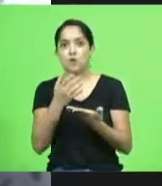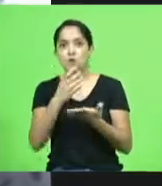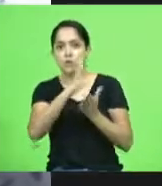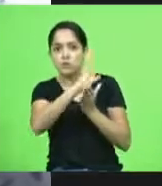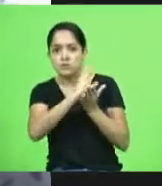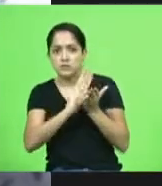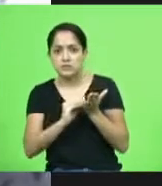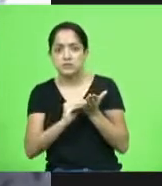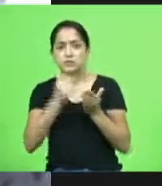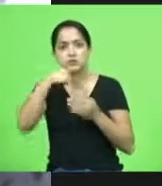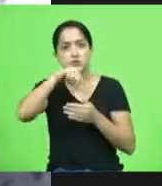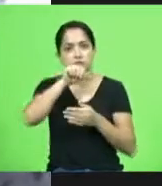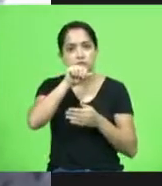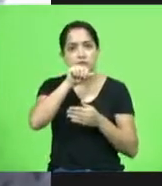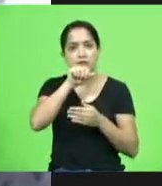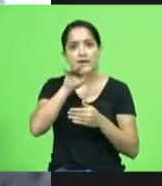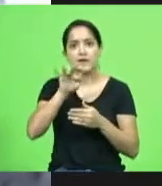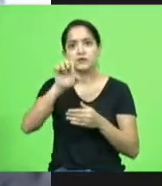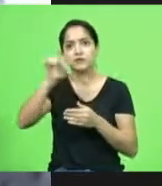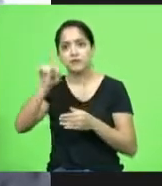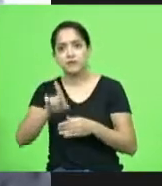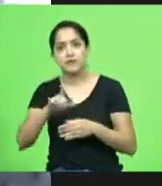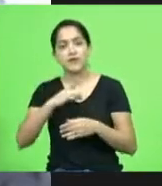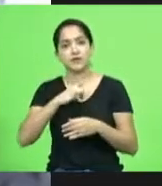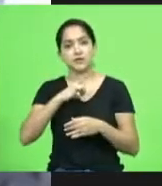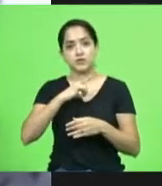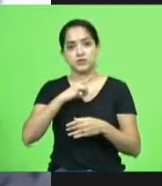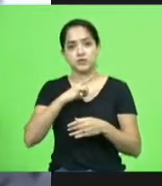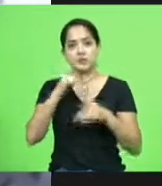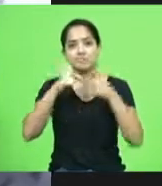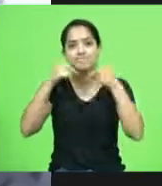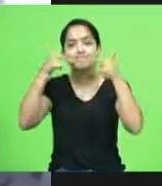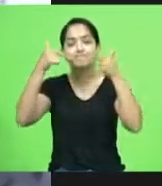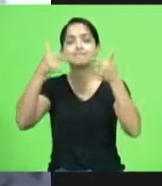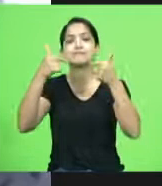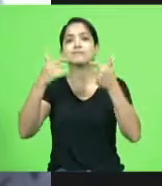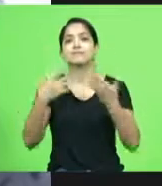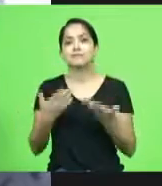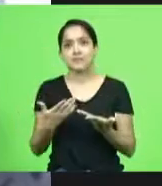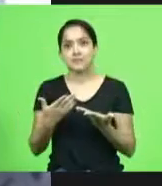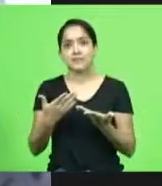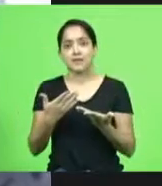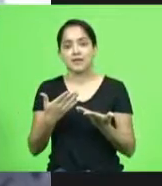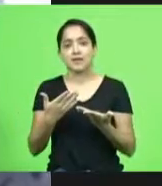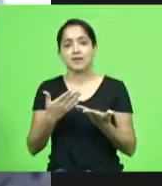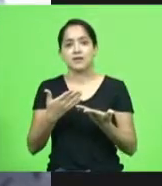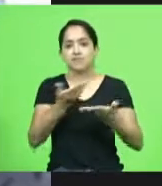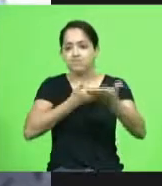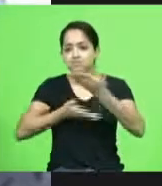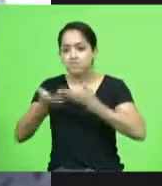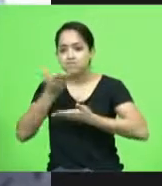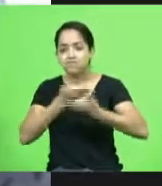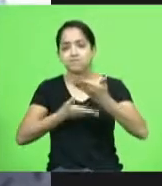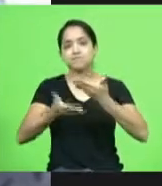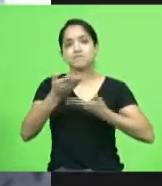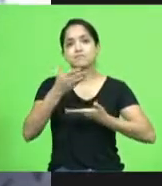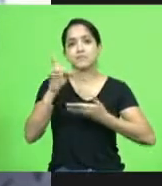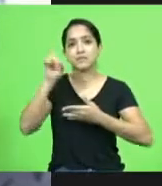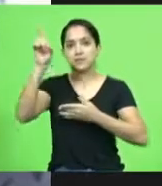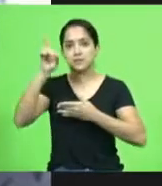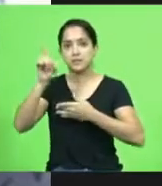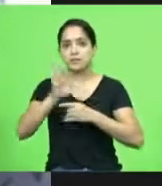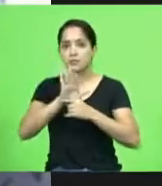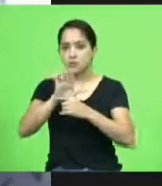mãe mas esse sorriso brilhante que tinha e essa simpatia que contagiava todos nós que Deus possa trazer